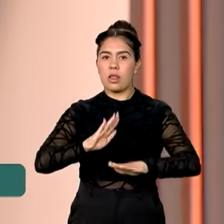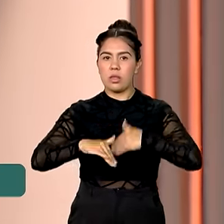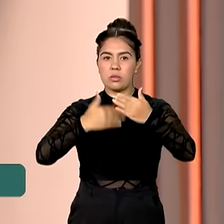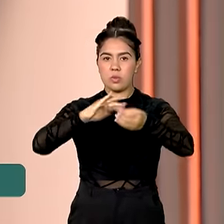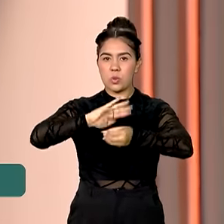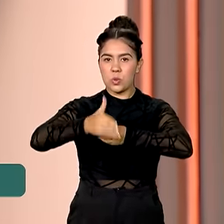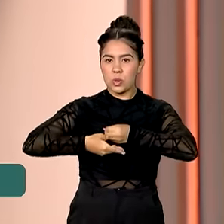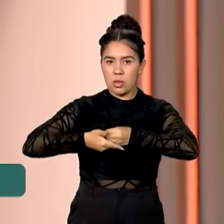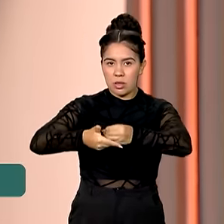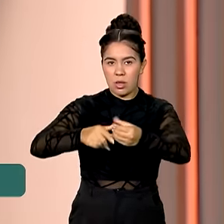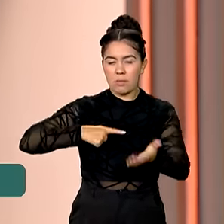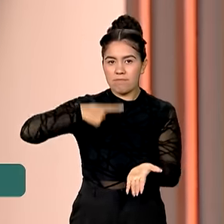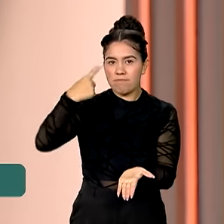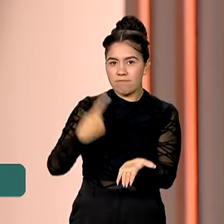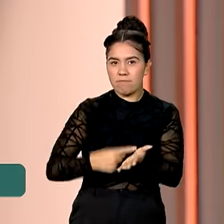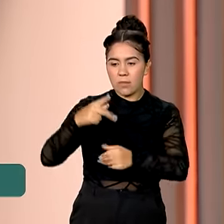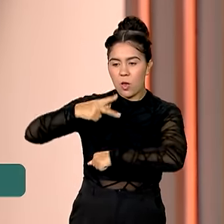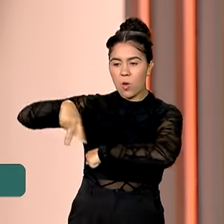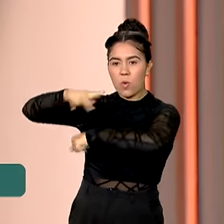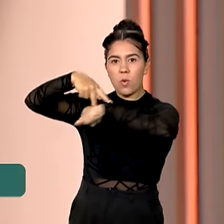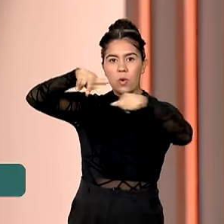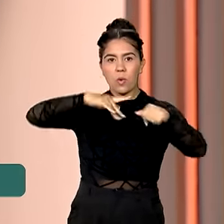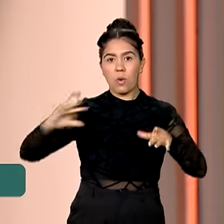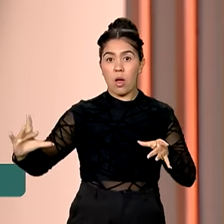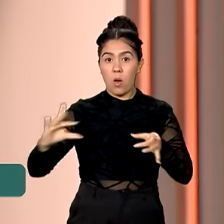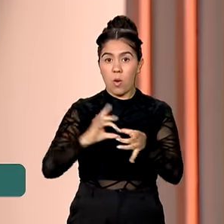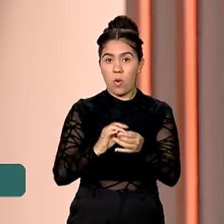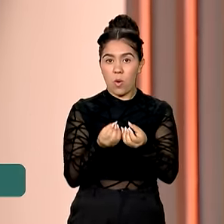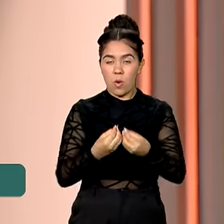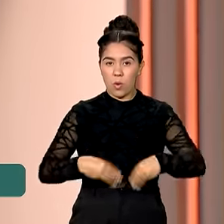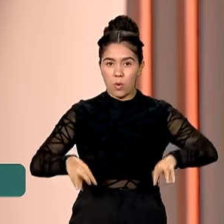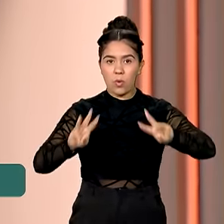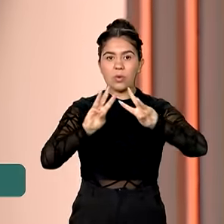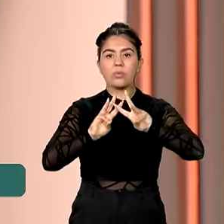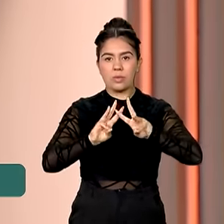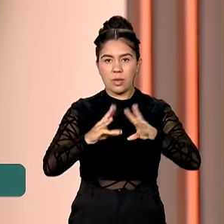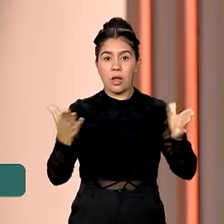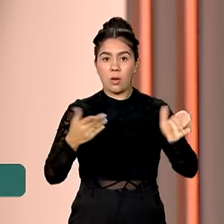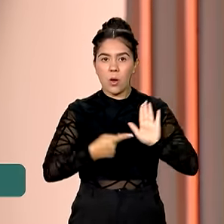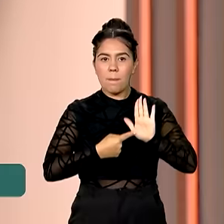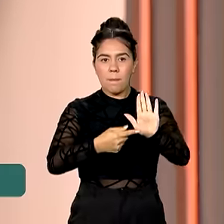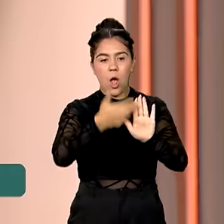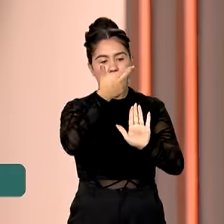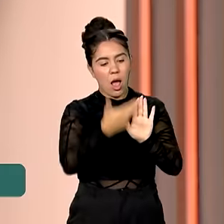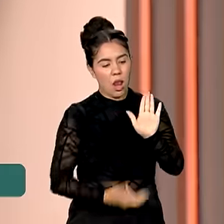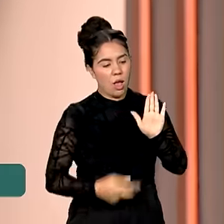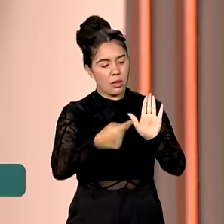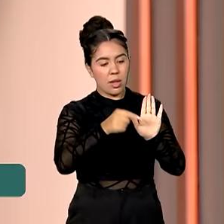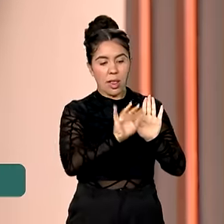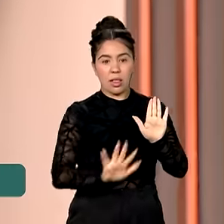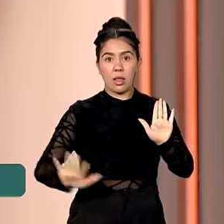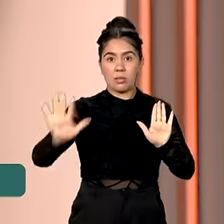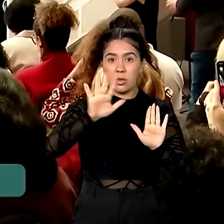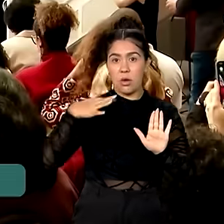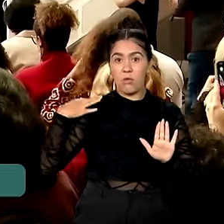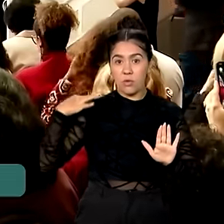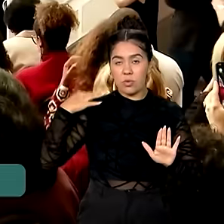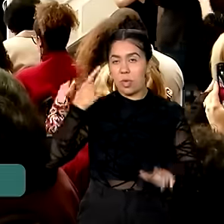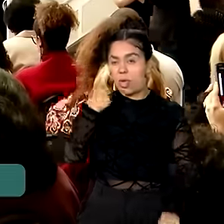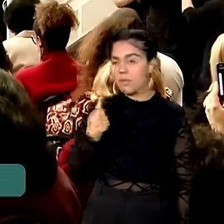pelos países junto à Organização das Nações Unidas, a ONU. É o que mostra o Relatório Nacional Voluntário.